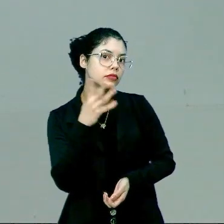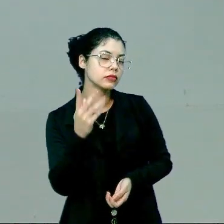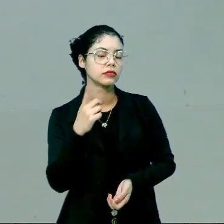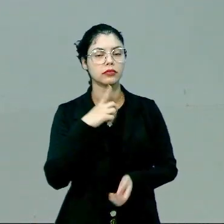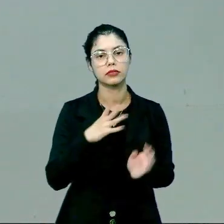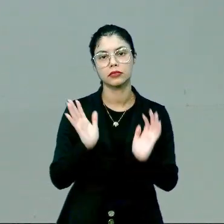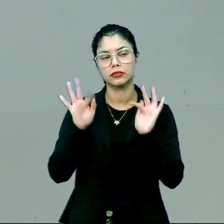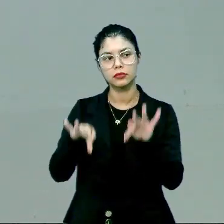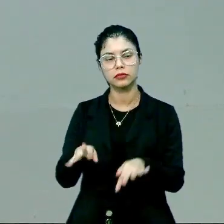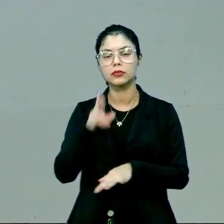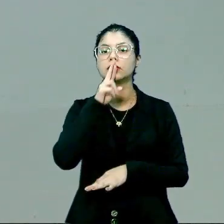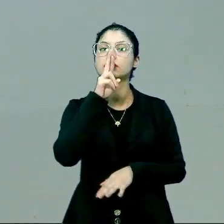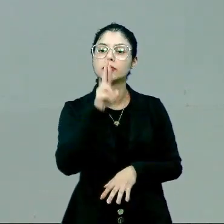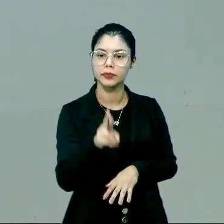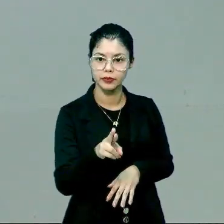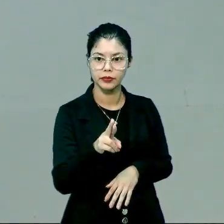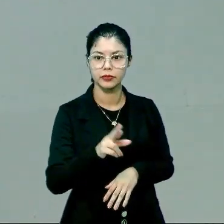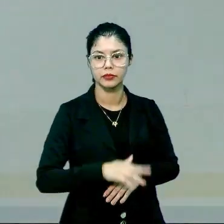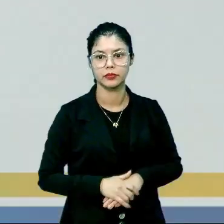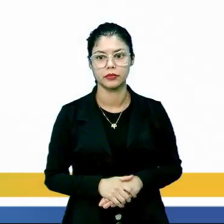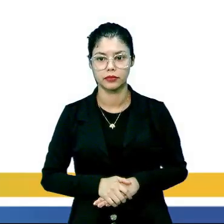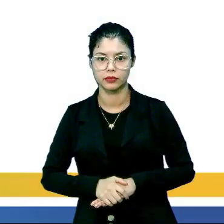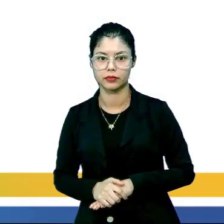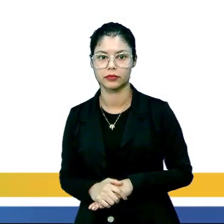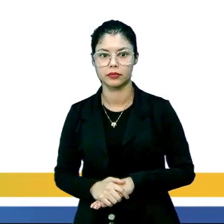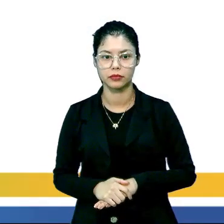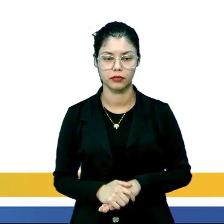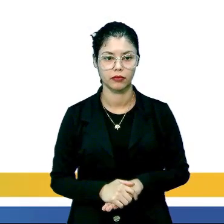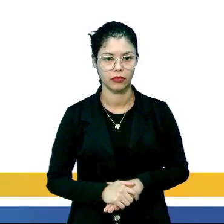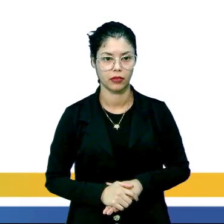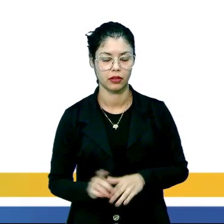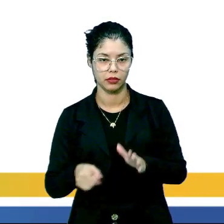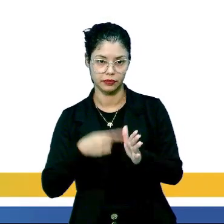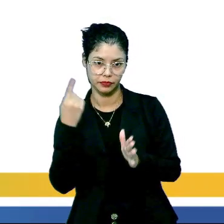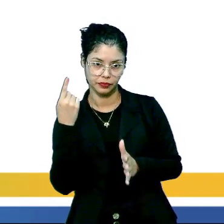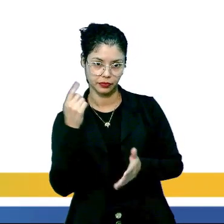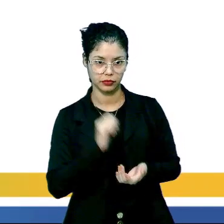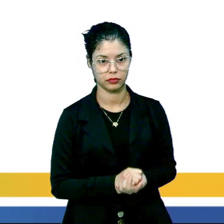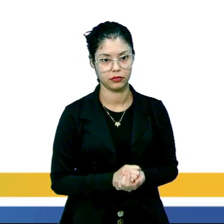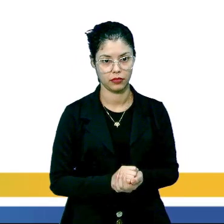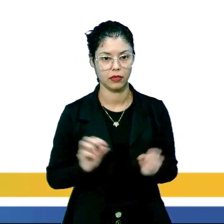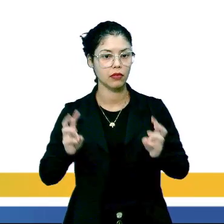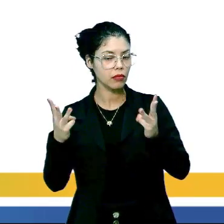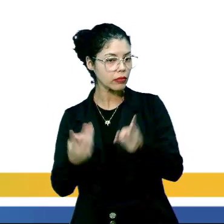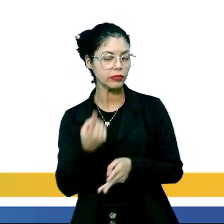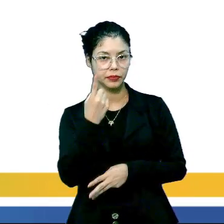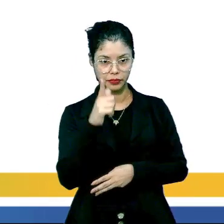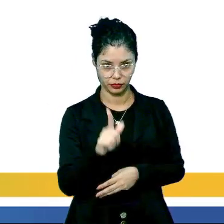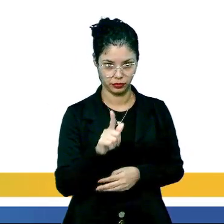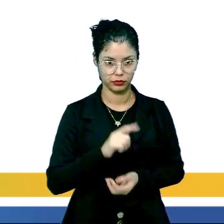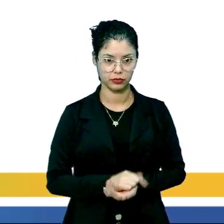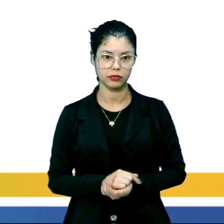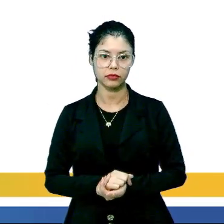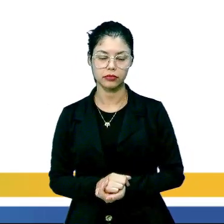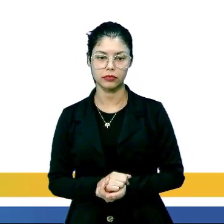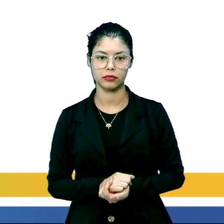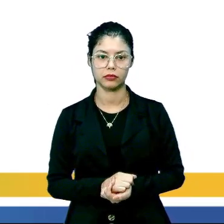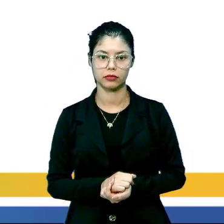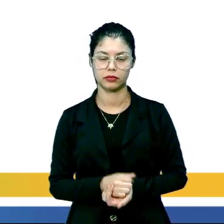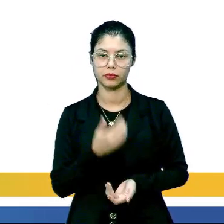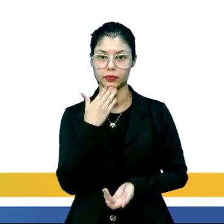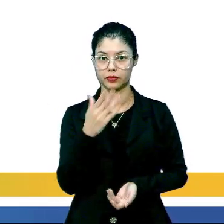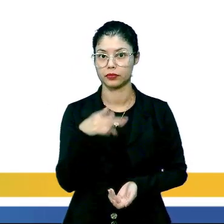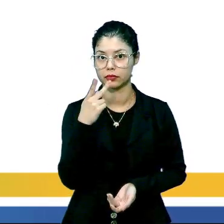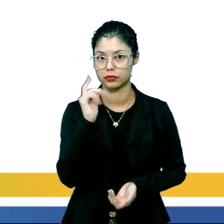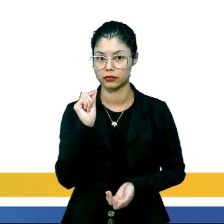final. Então, olha como a resolução, ela é bem tranquila. Primeiramente, eu tenho uma massa inicial que é 1 grama. E aí, a questão